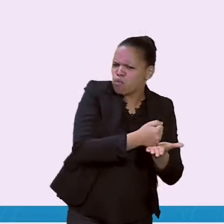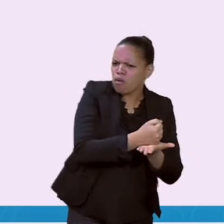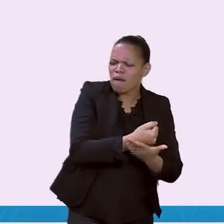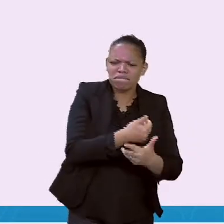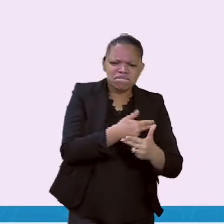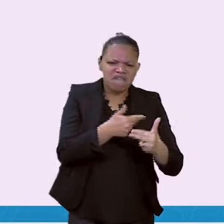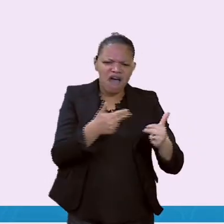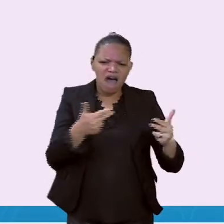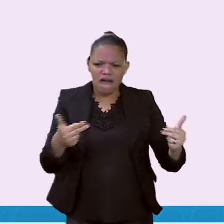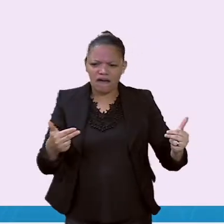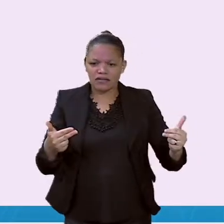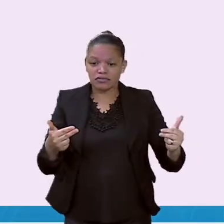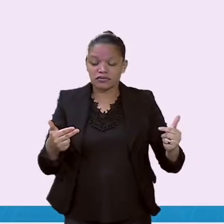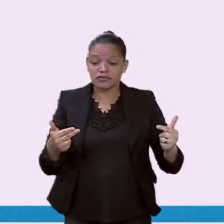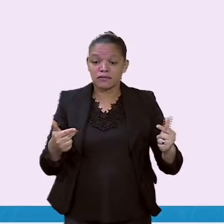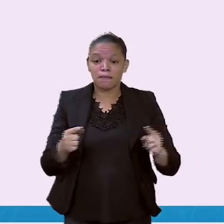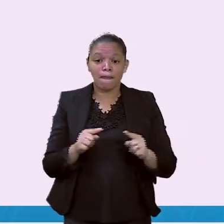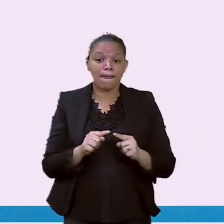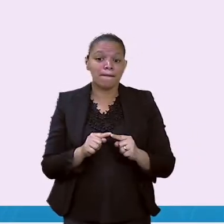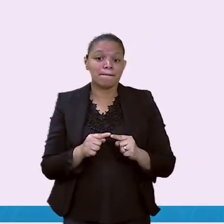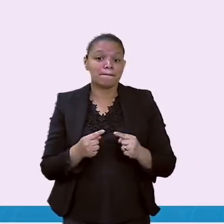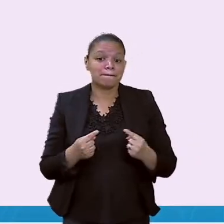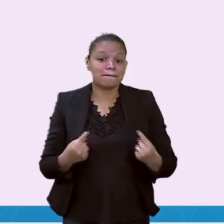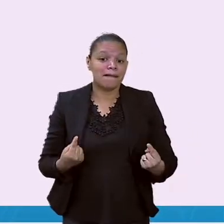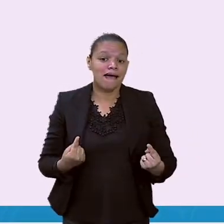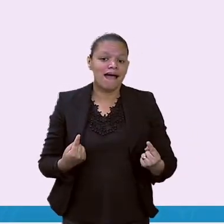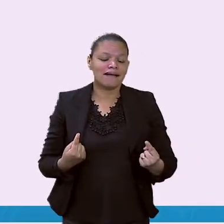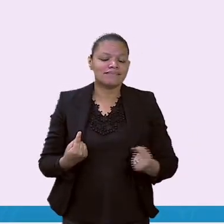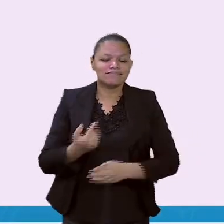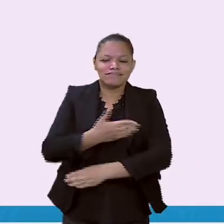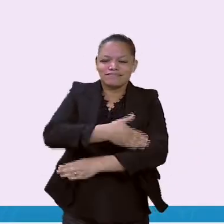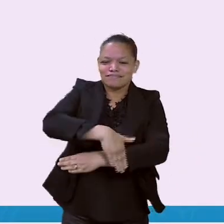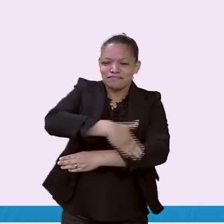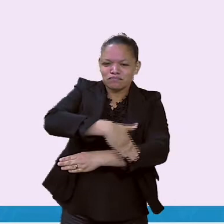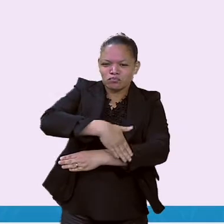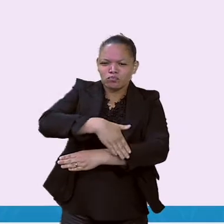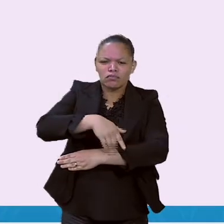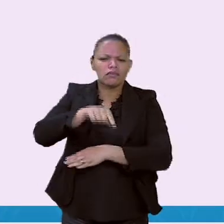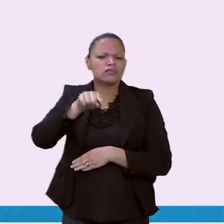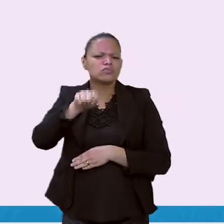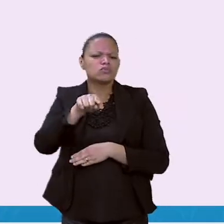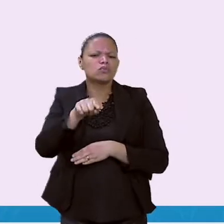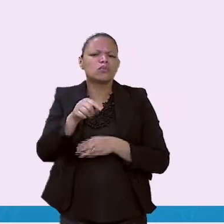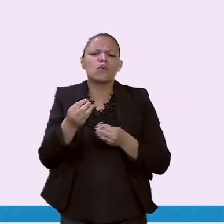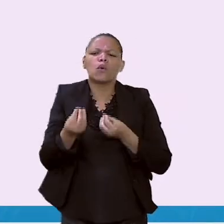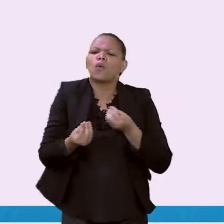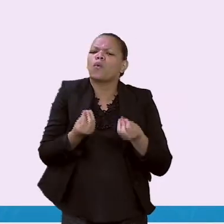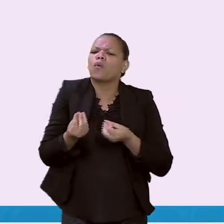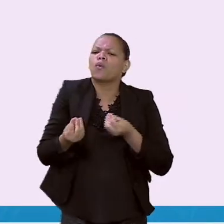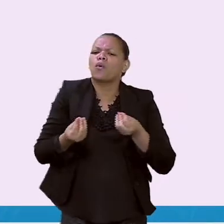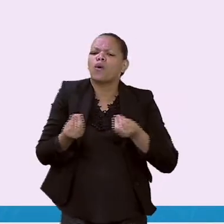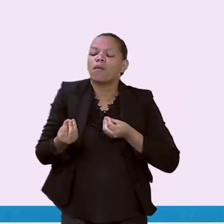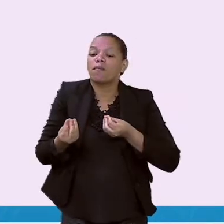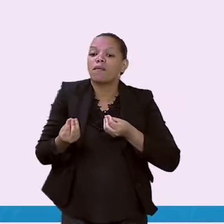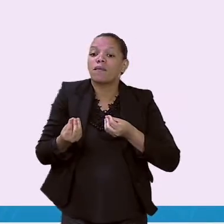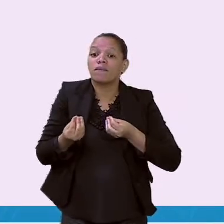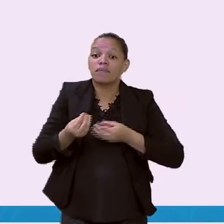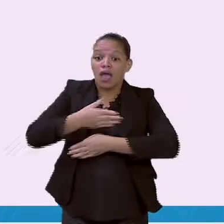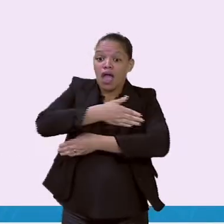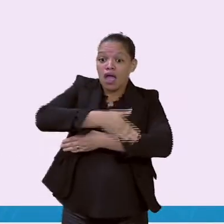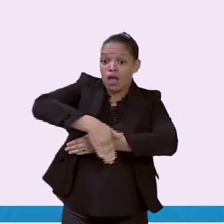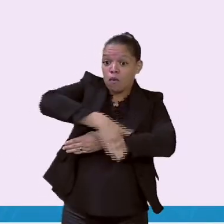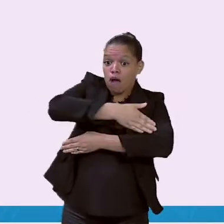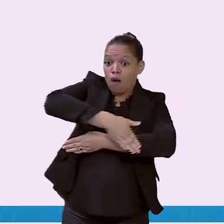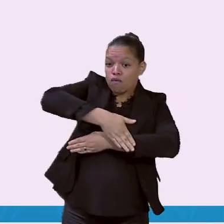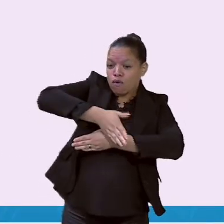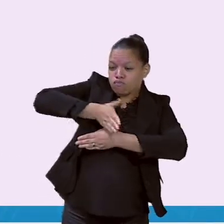é que é a rua que você mora? A sua rua é grande? Ou ela é pequena? Ela é tranquila ou